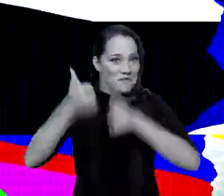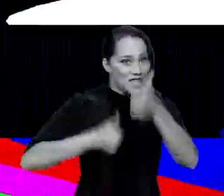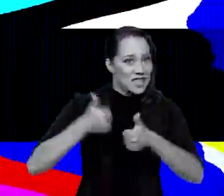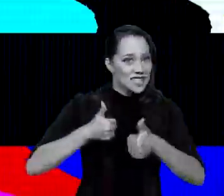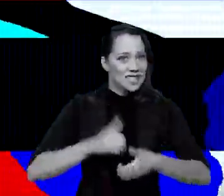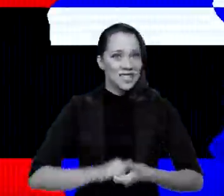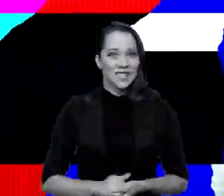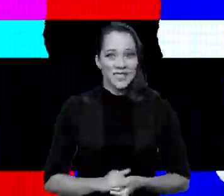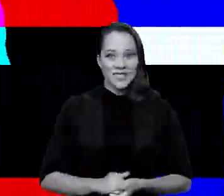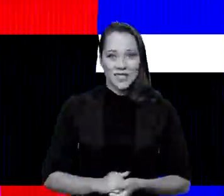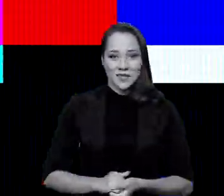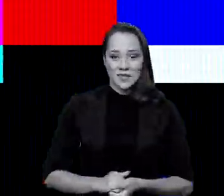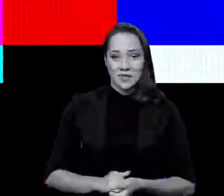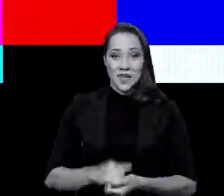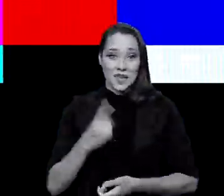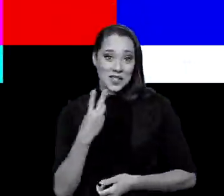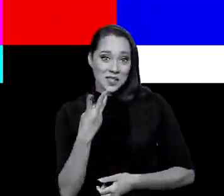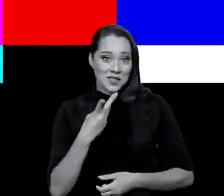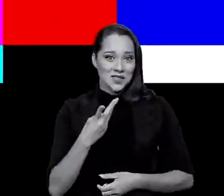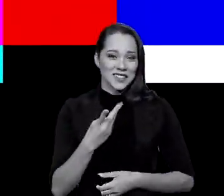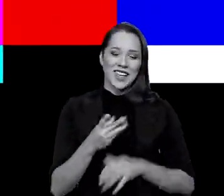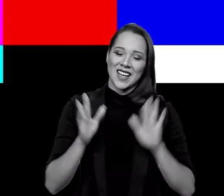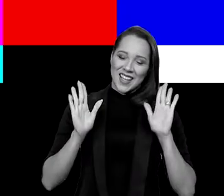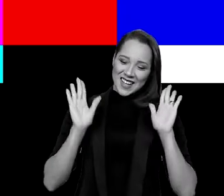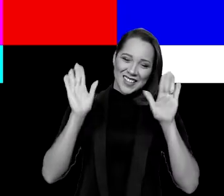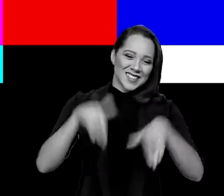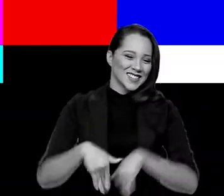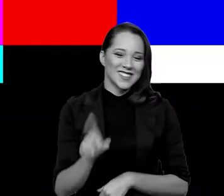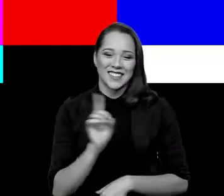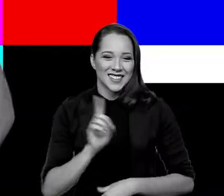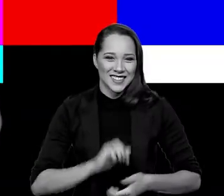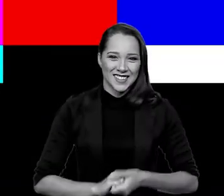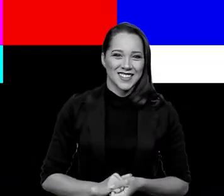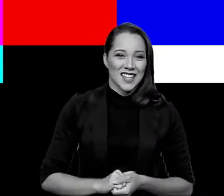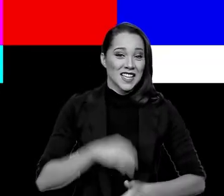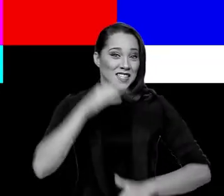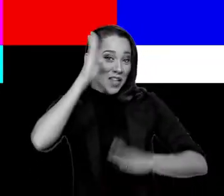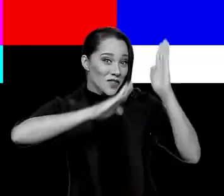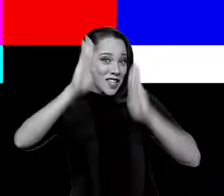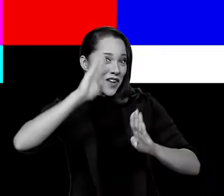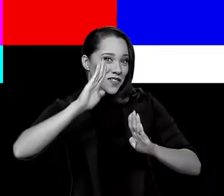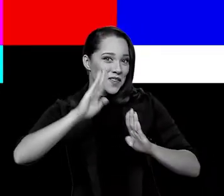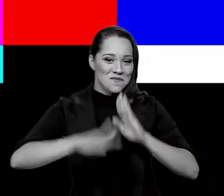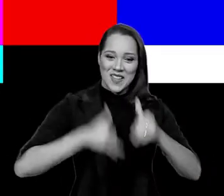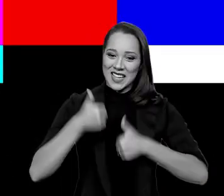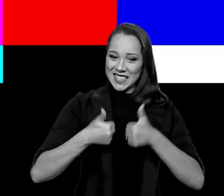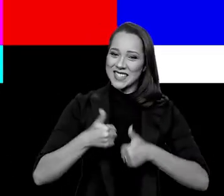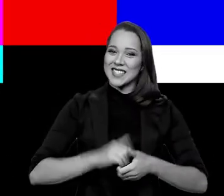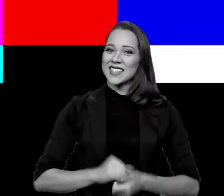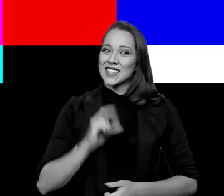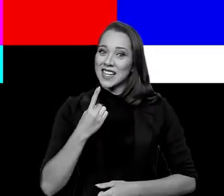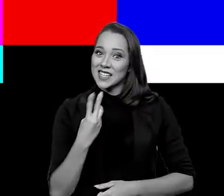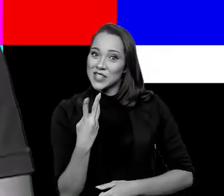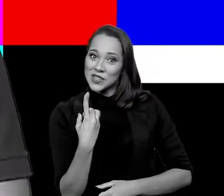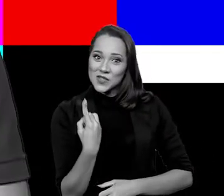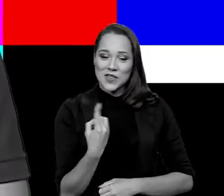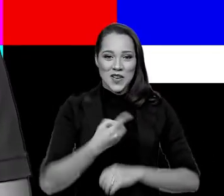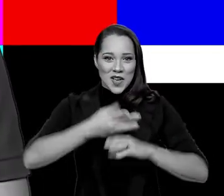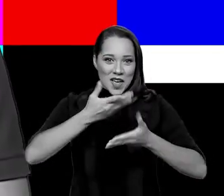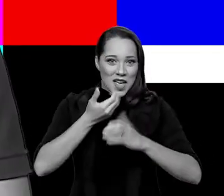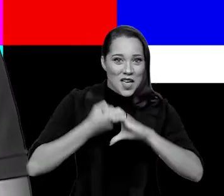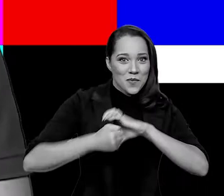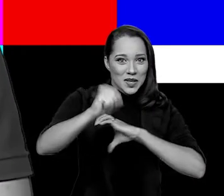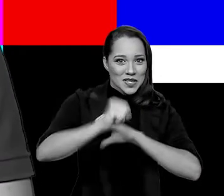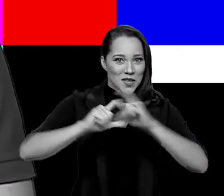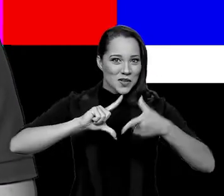Salve, salve, galera! Beleza? 3, 2, 1... Não, é isso aqui não. Salve, salve, galera! Beleza? 3, 2,